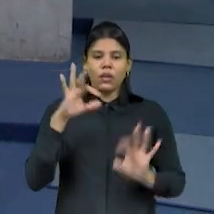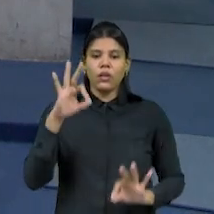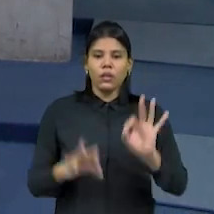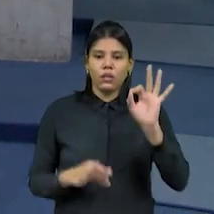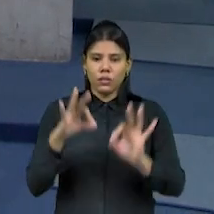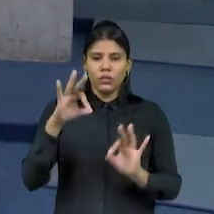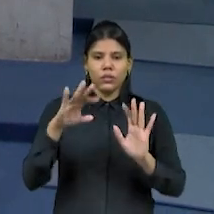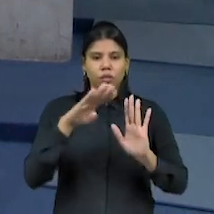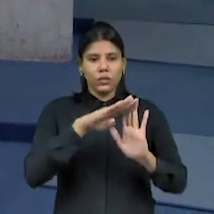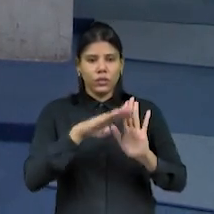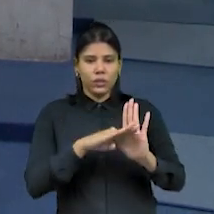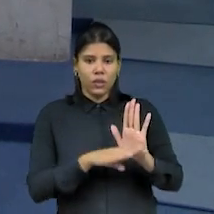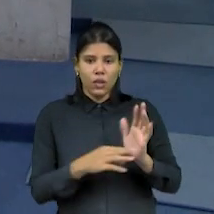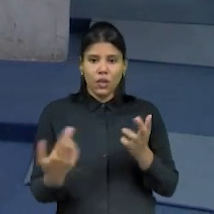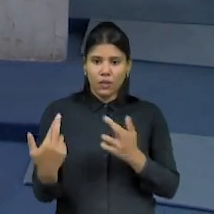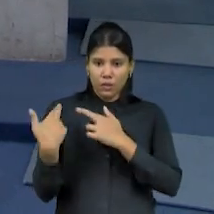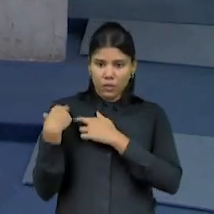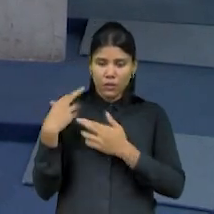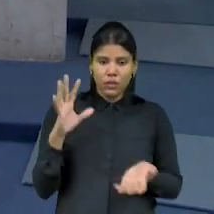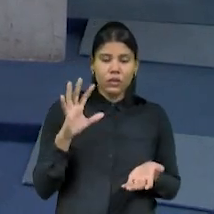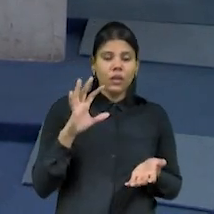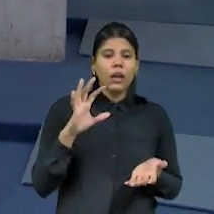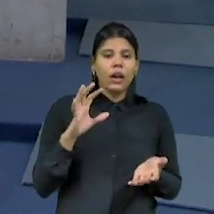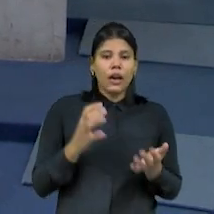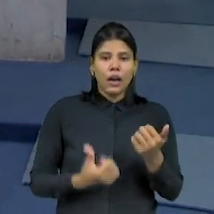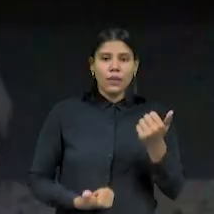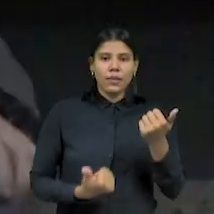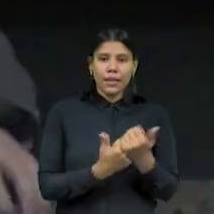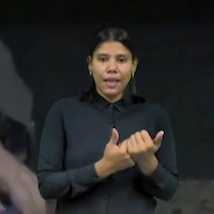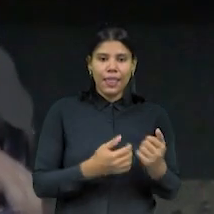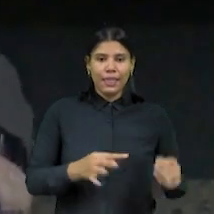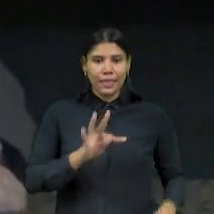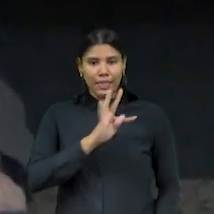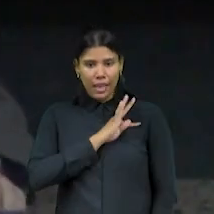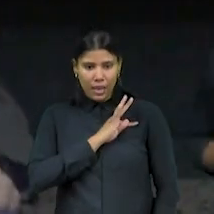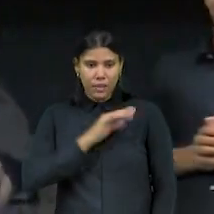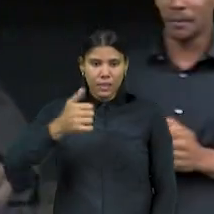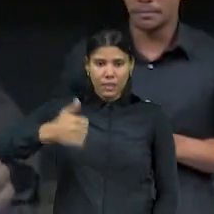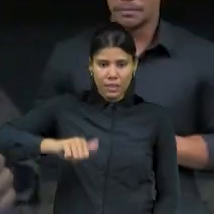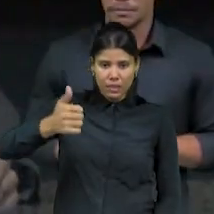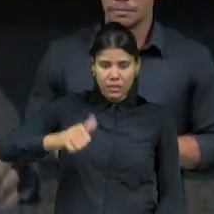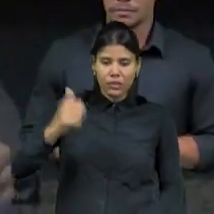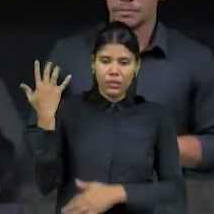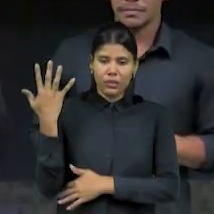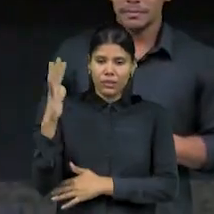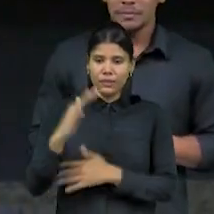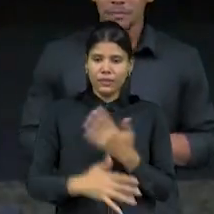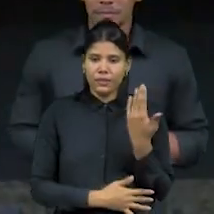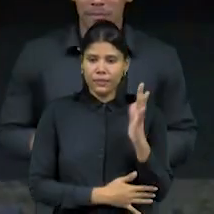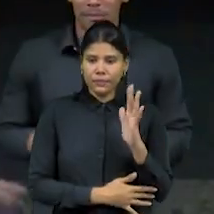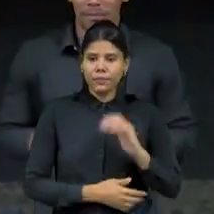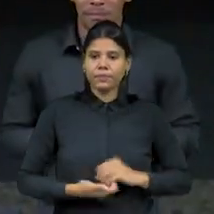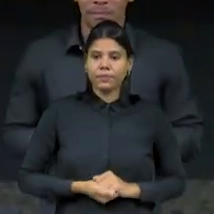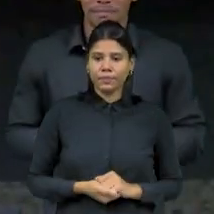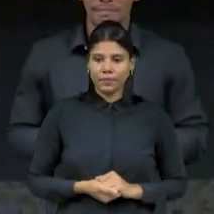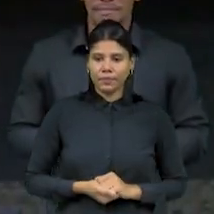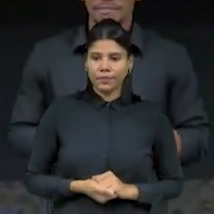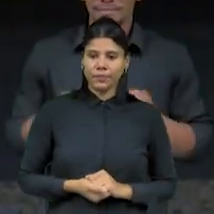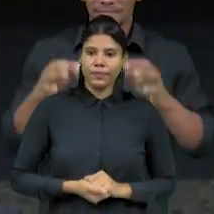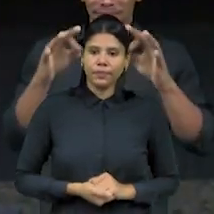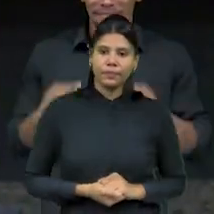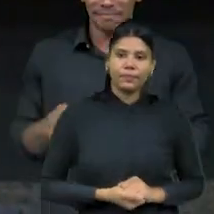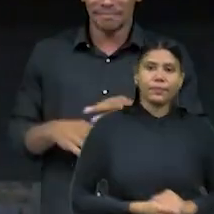cargos de auxiliar, técnico e analista ambiental. Nada mais do que justo, que diz respeito